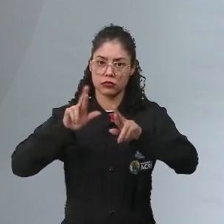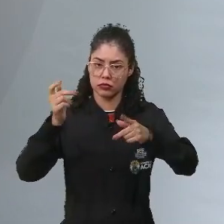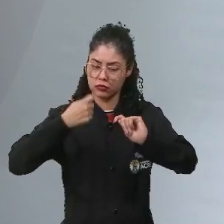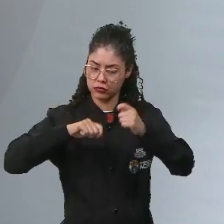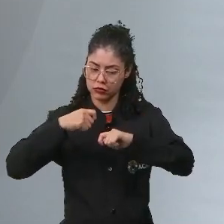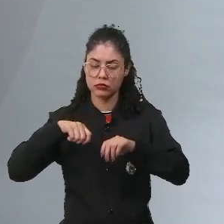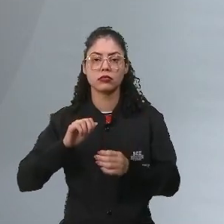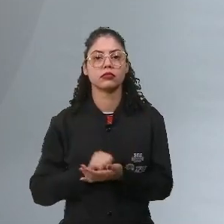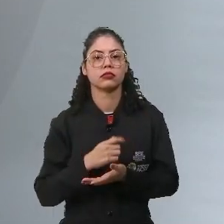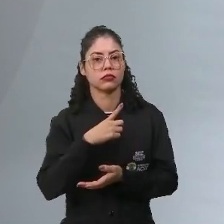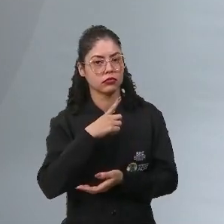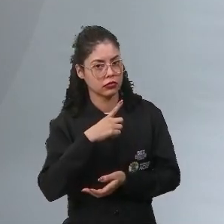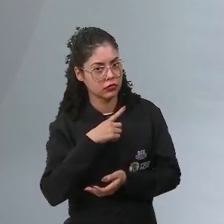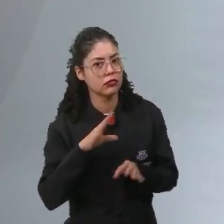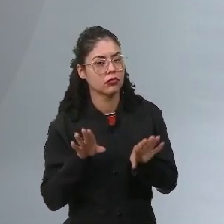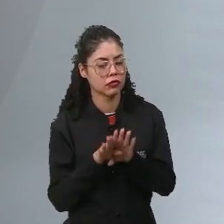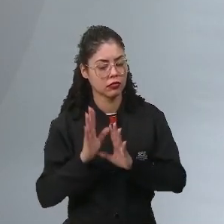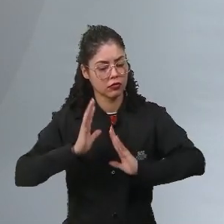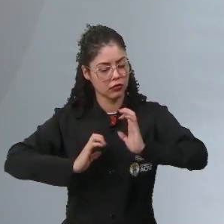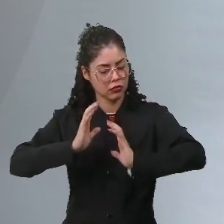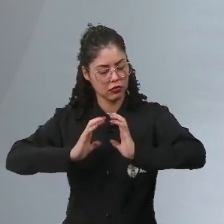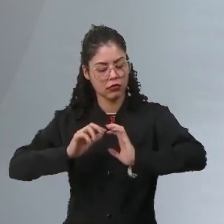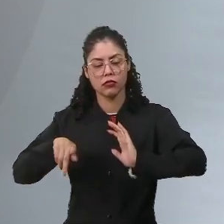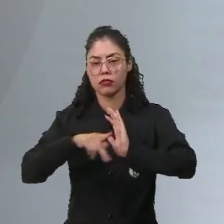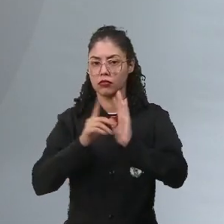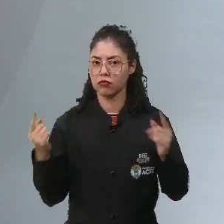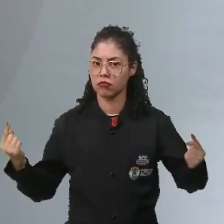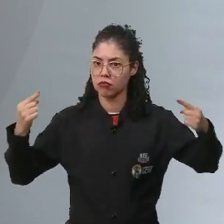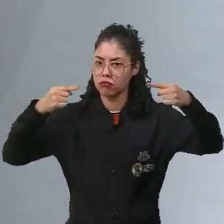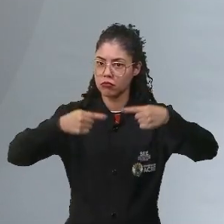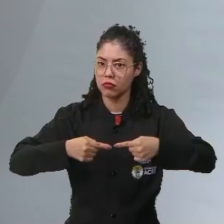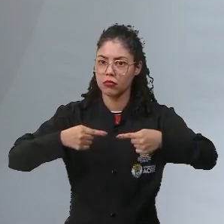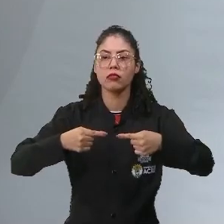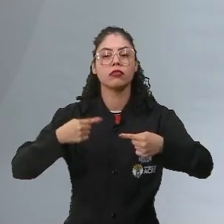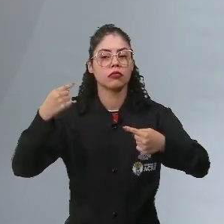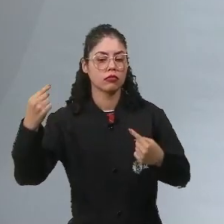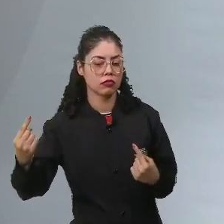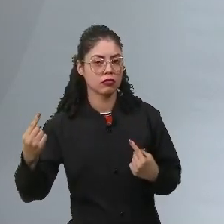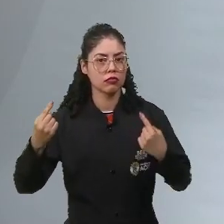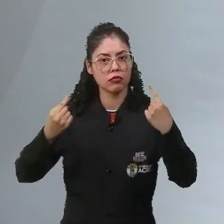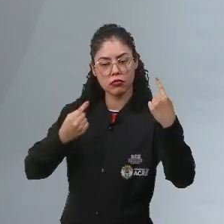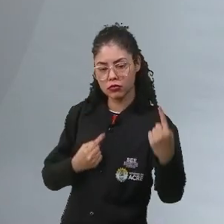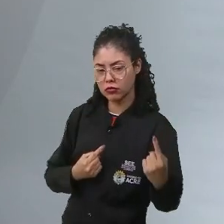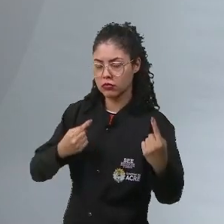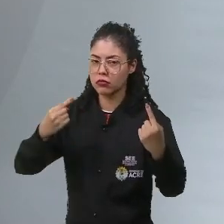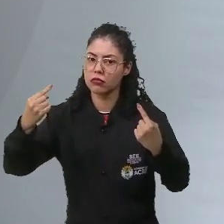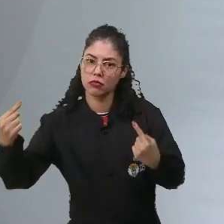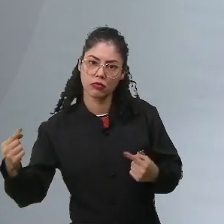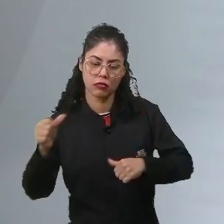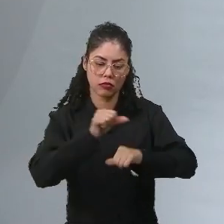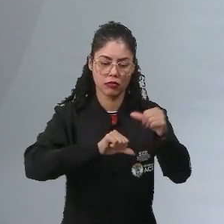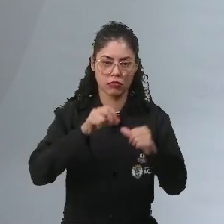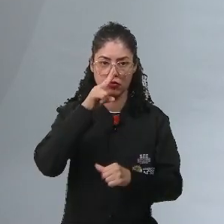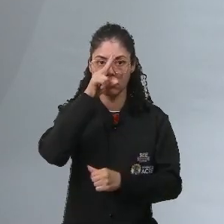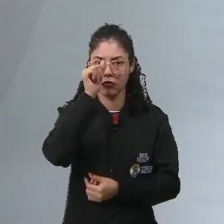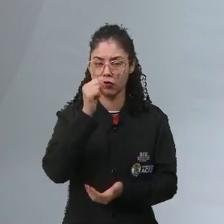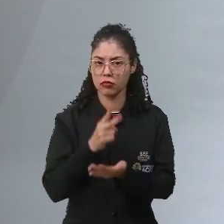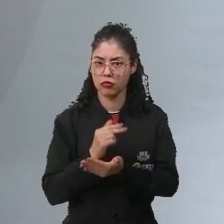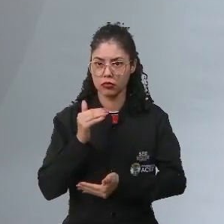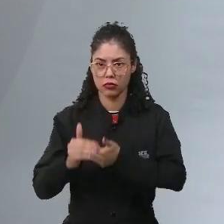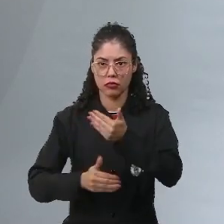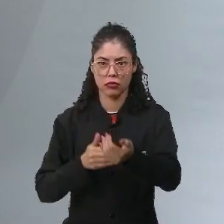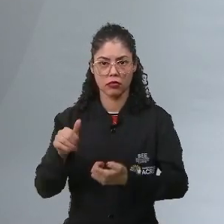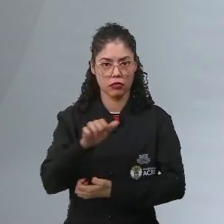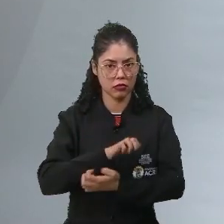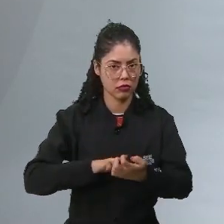econômicos, vai haver esse grande conflito e esse revezamento de poder, essa transformação de poder que vai acontecendo ao longo do processo